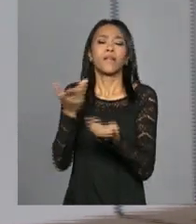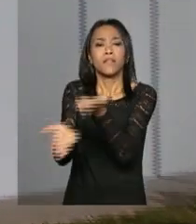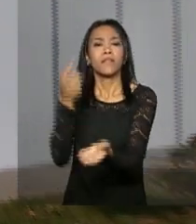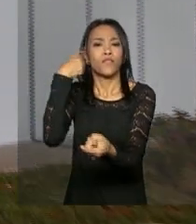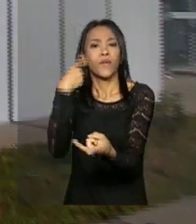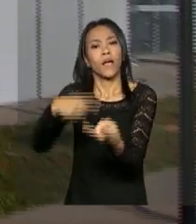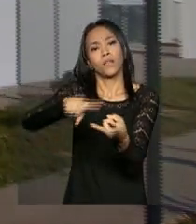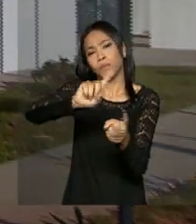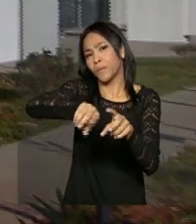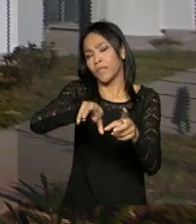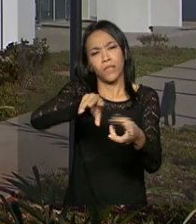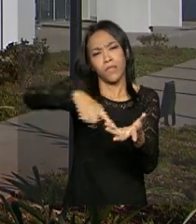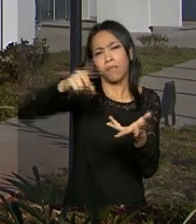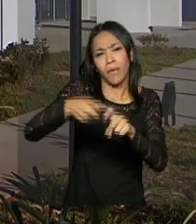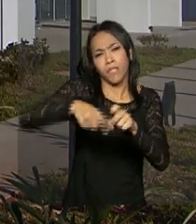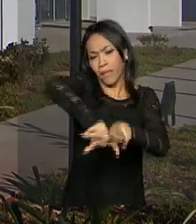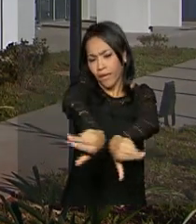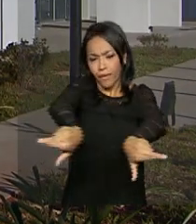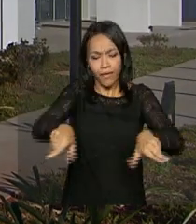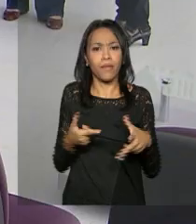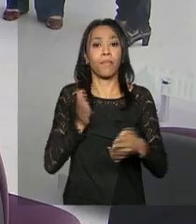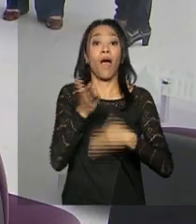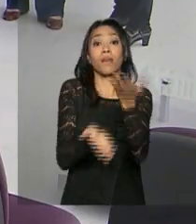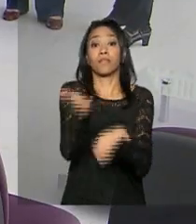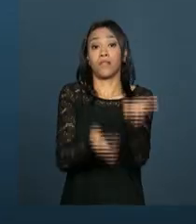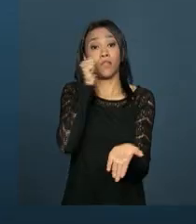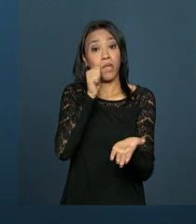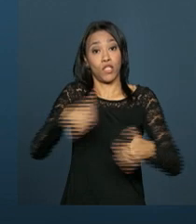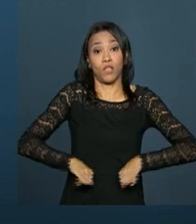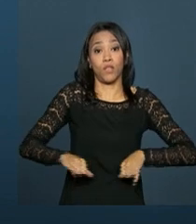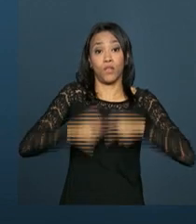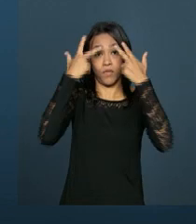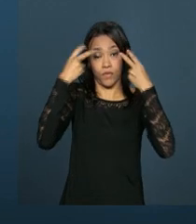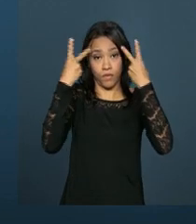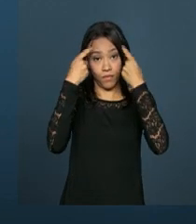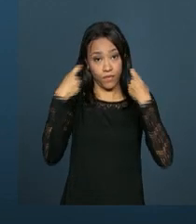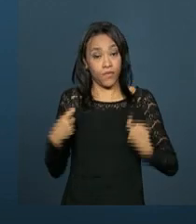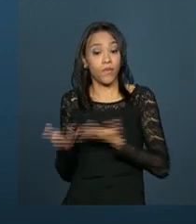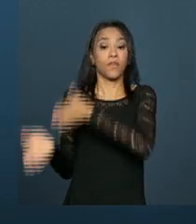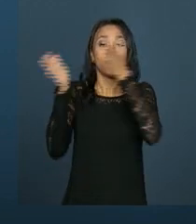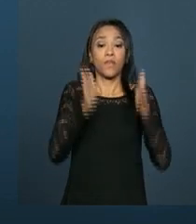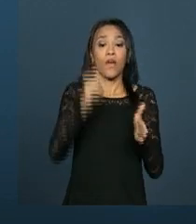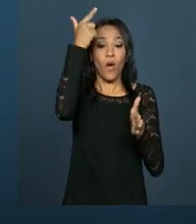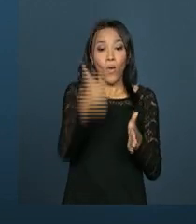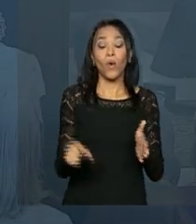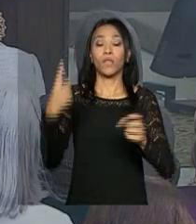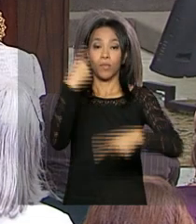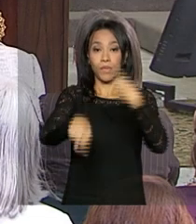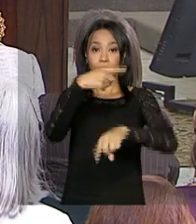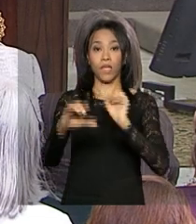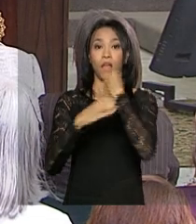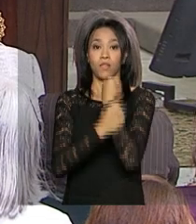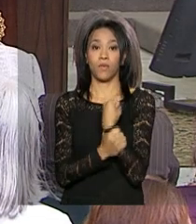especializados de atendimento às mulheres em situação de violência. Outra política para garantir mais direitos à mulher